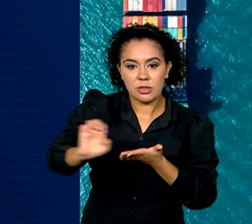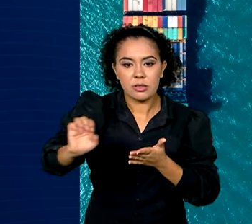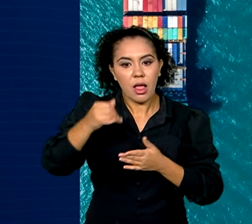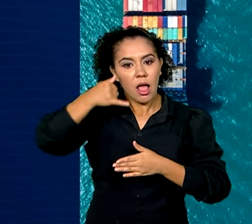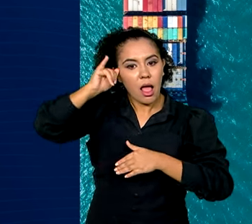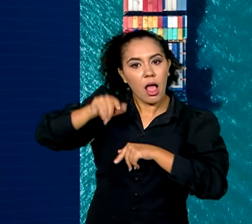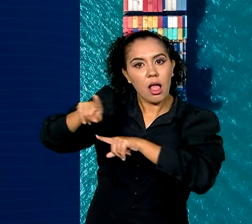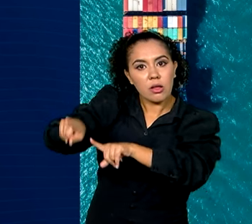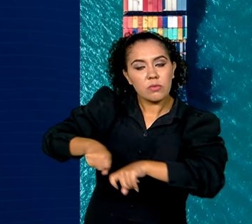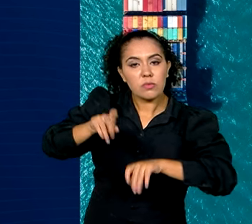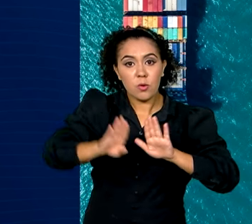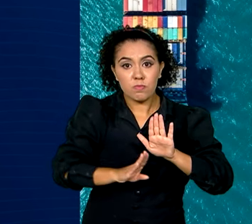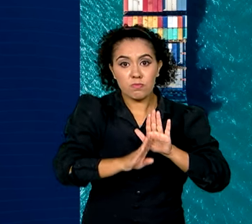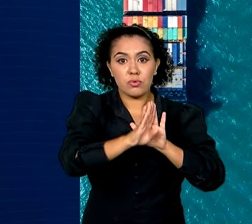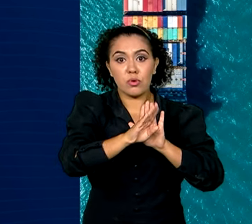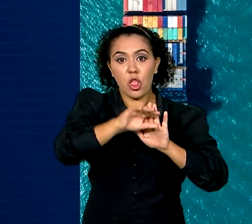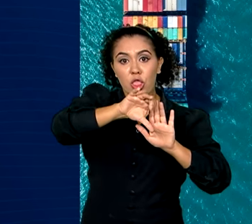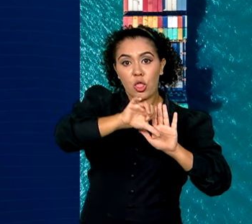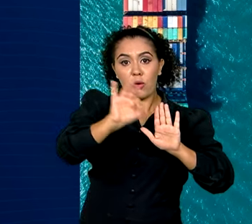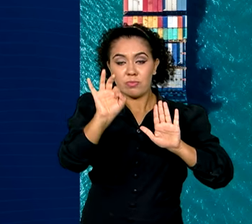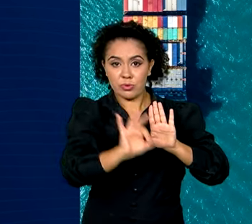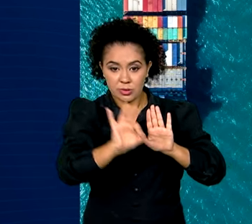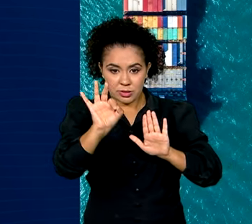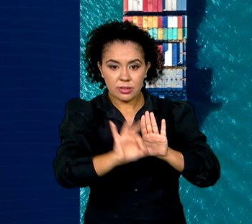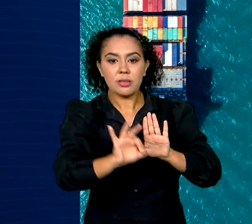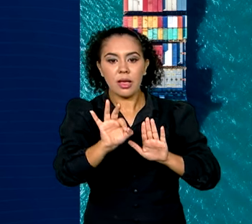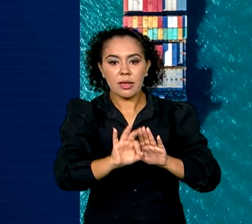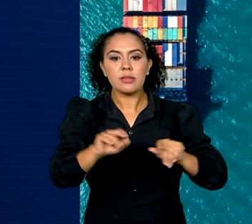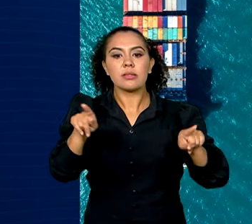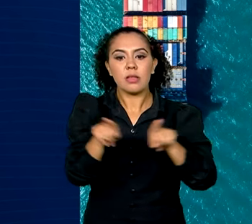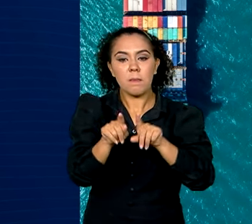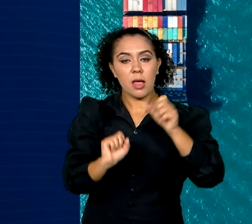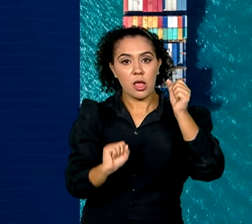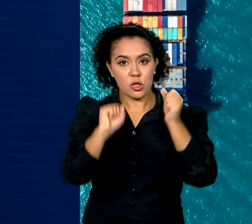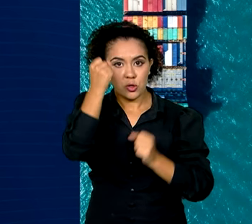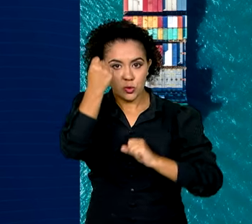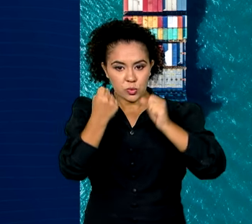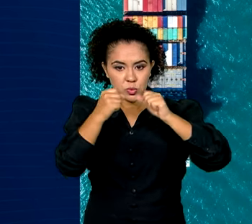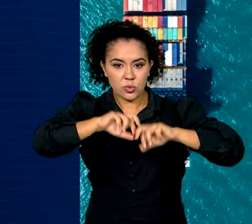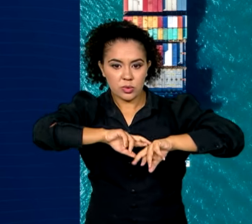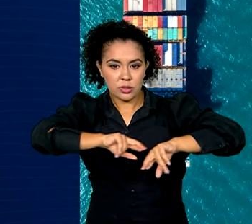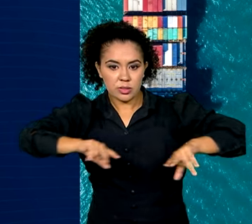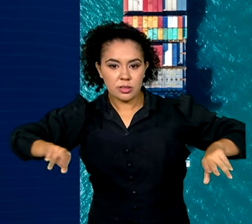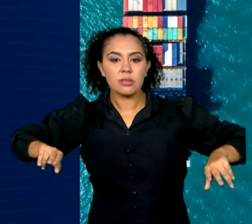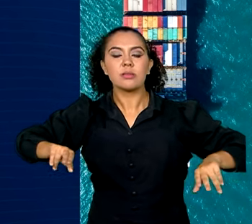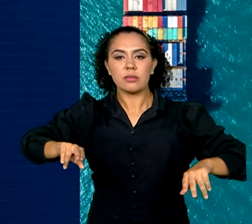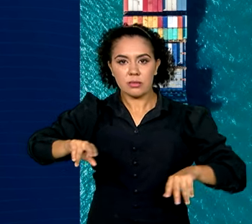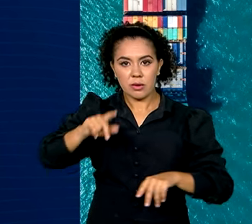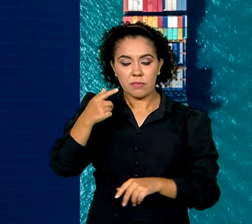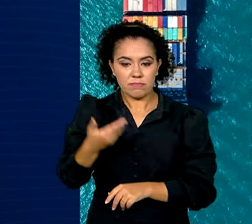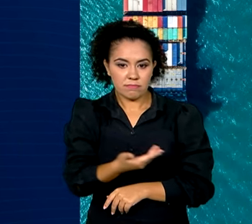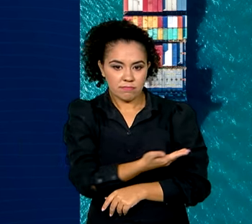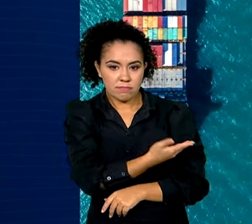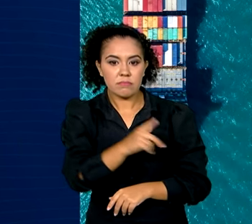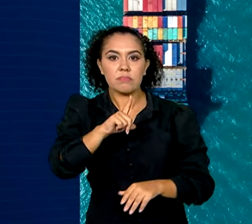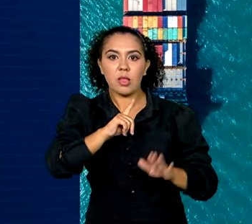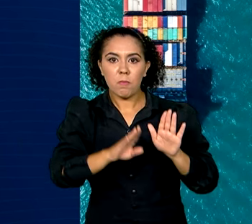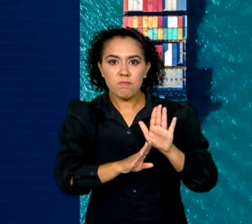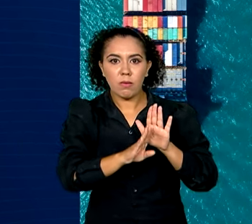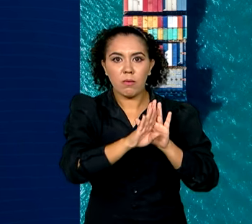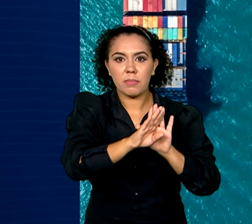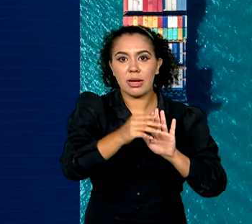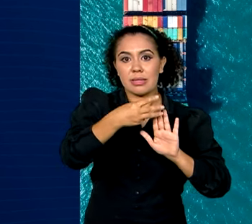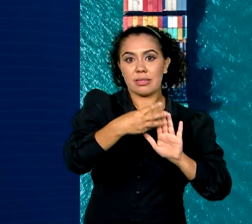cresceram 9%, enquanto a indústria extrativista ampliou suas vendas